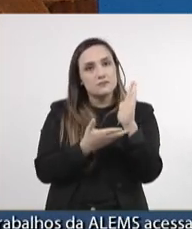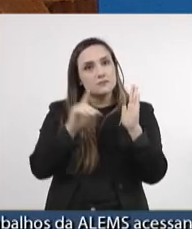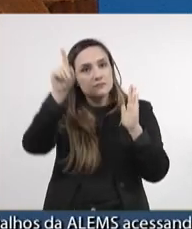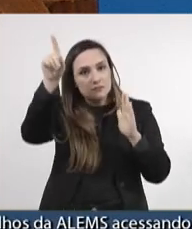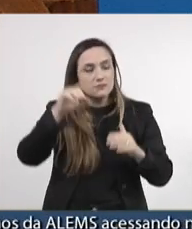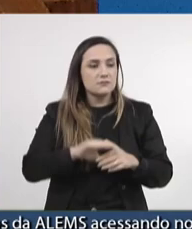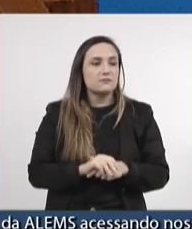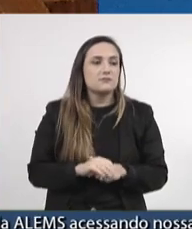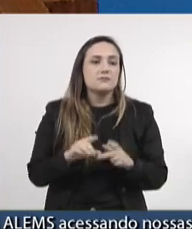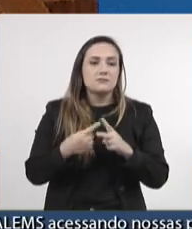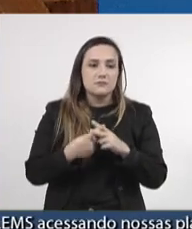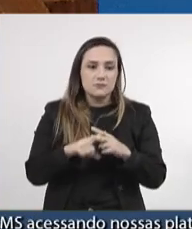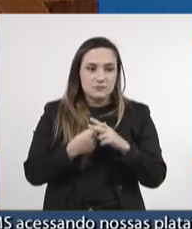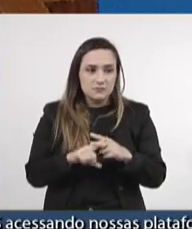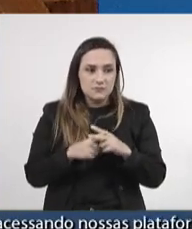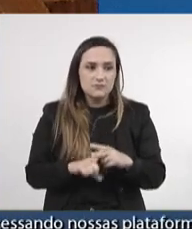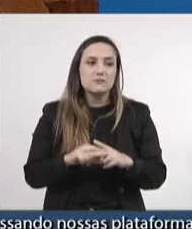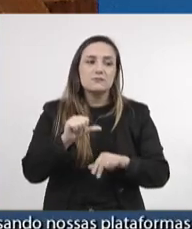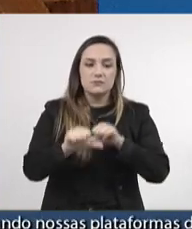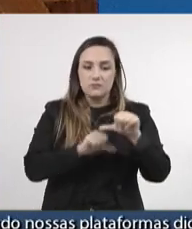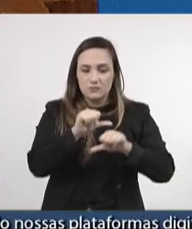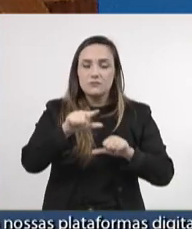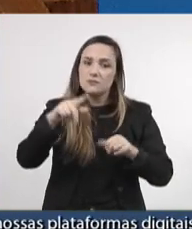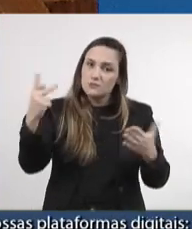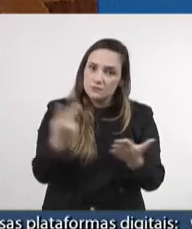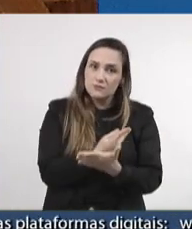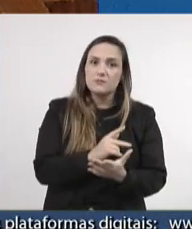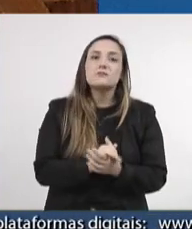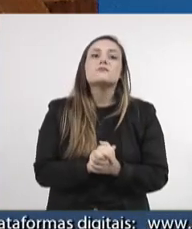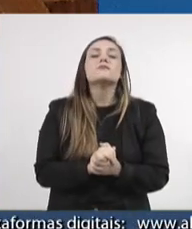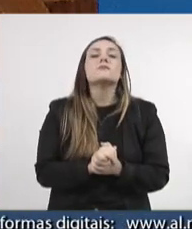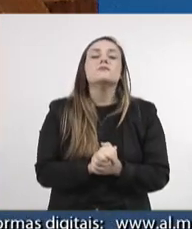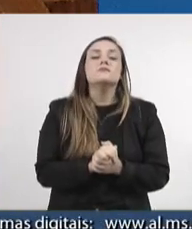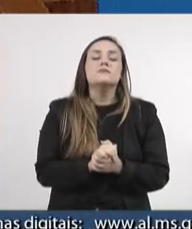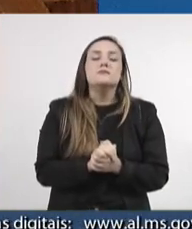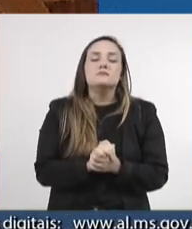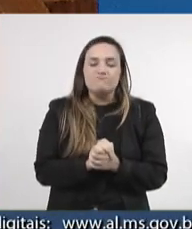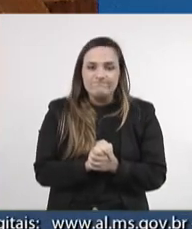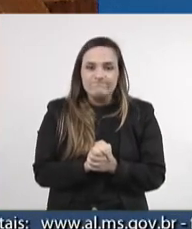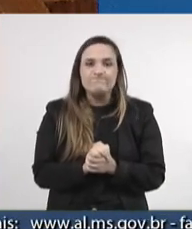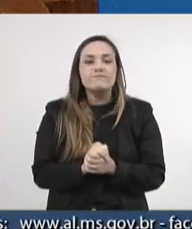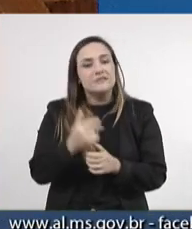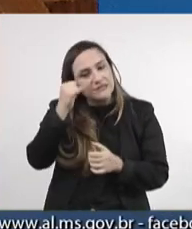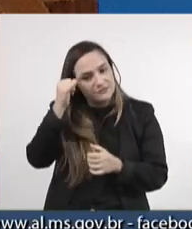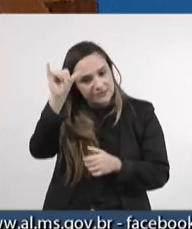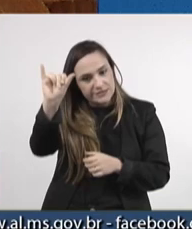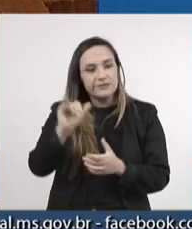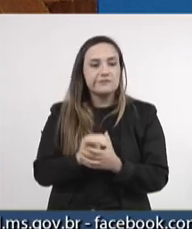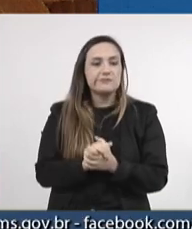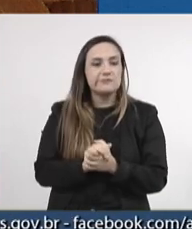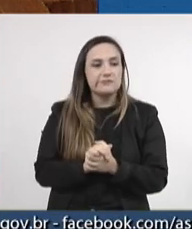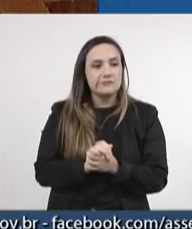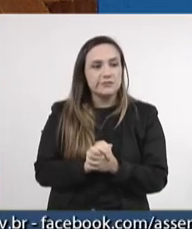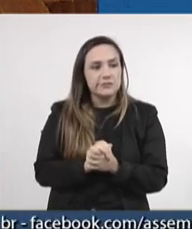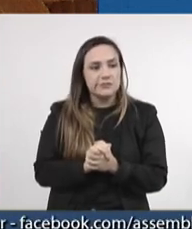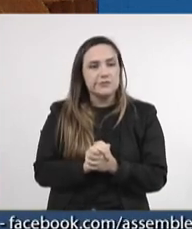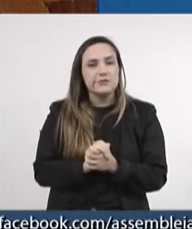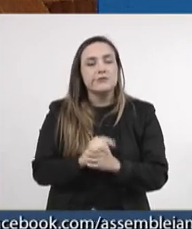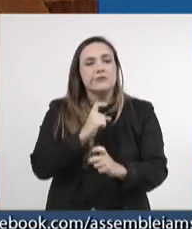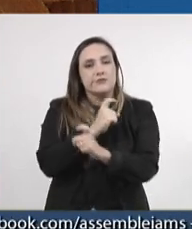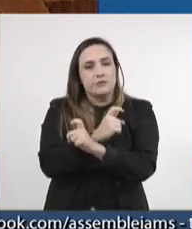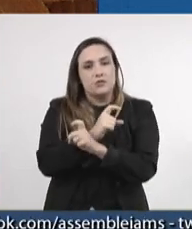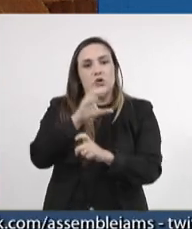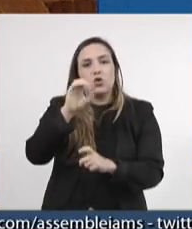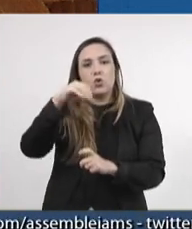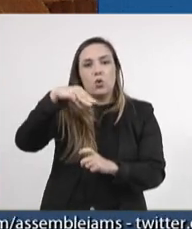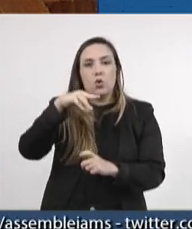possa corrigir esse tipo de distorção e conter a implementação do comunismo e